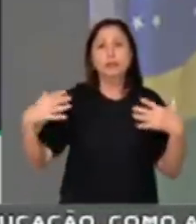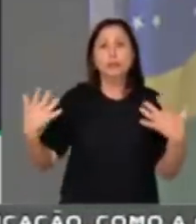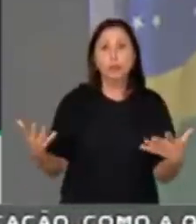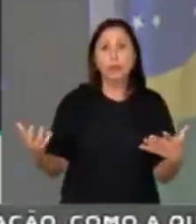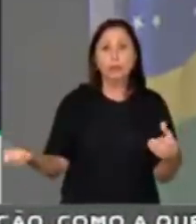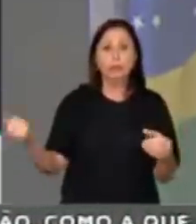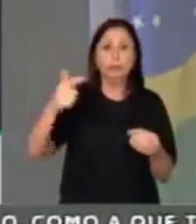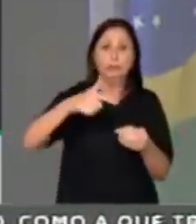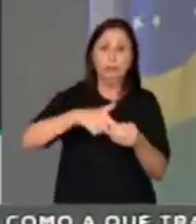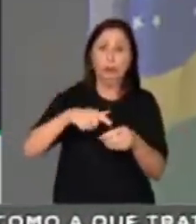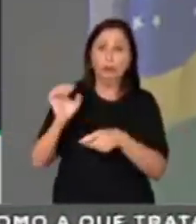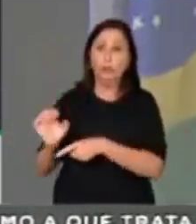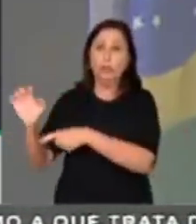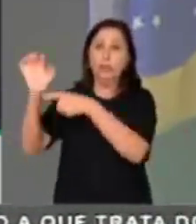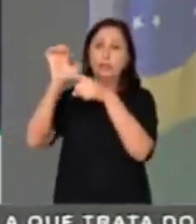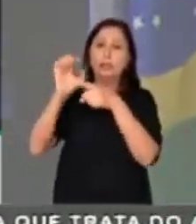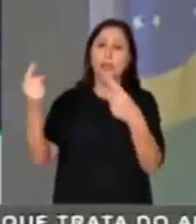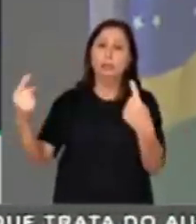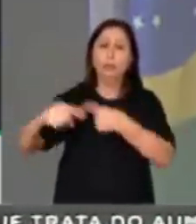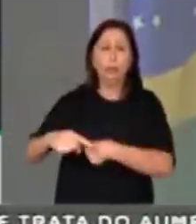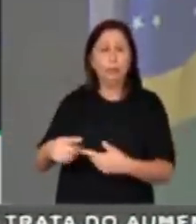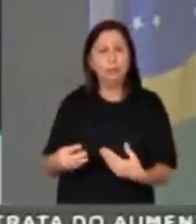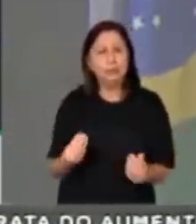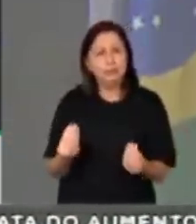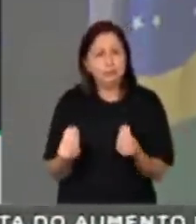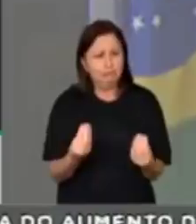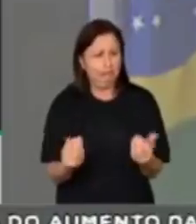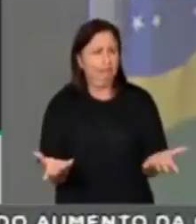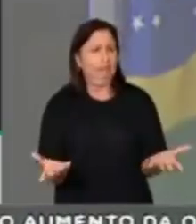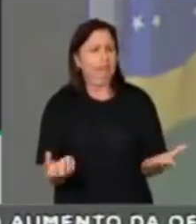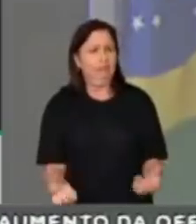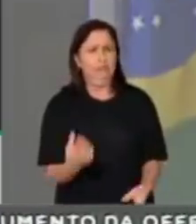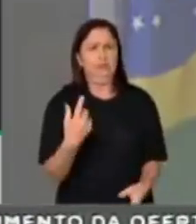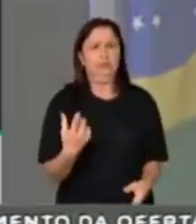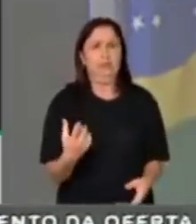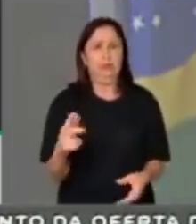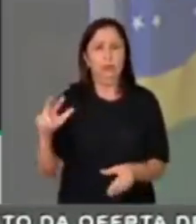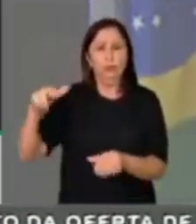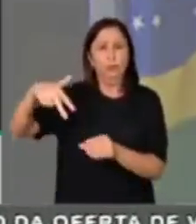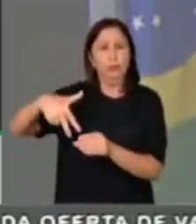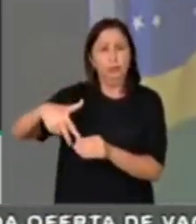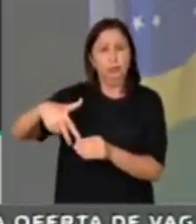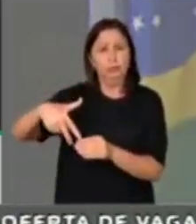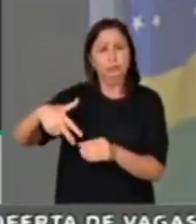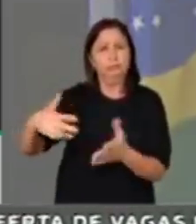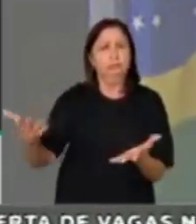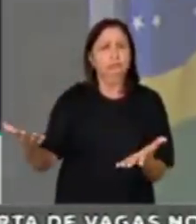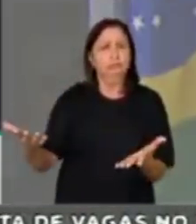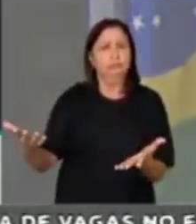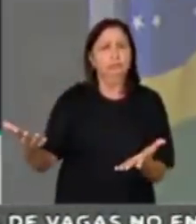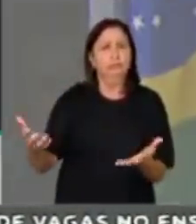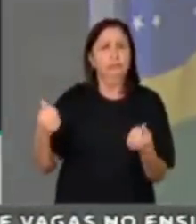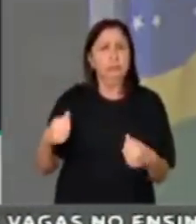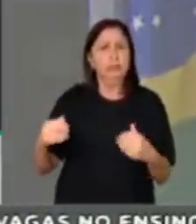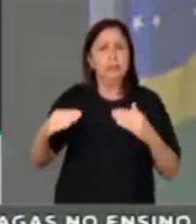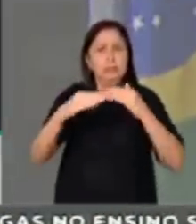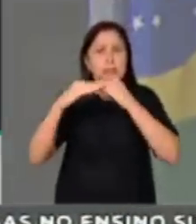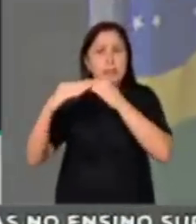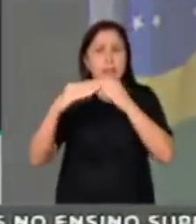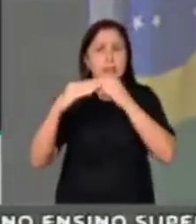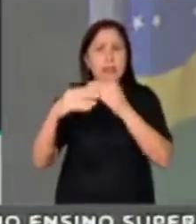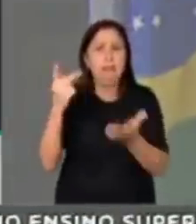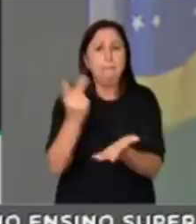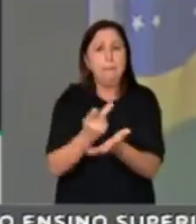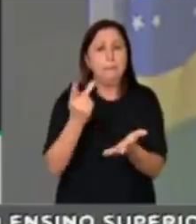estados, se discursam contra a reforma. Pois bem, vamos alinhar esse discurso. Estou apresentando uma emenda,